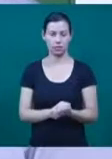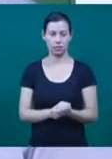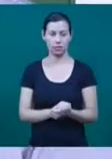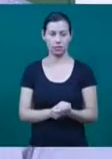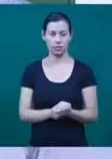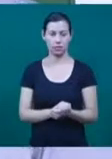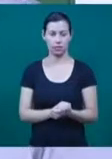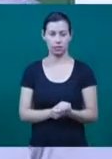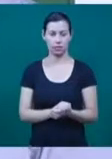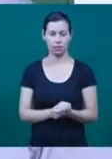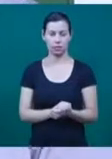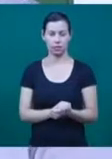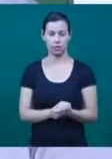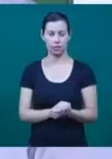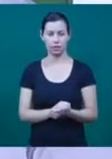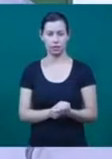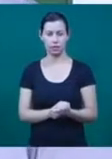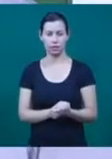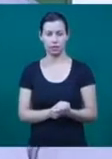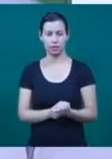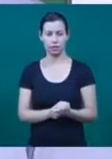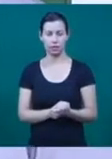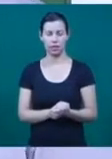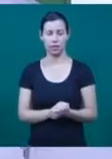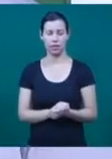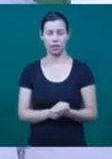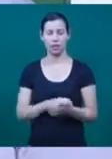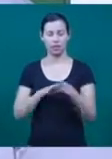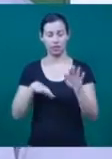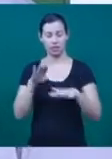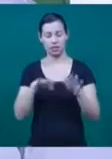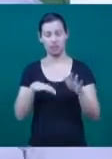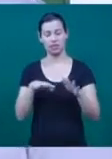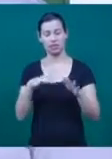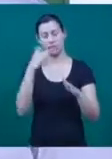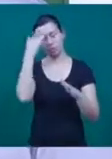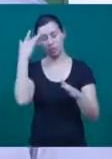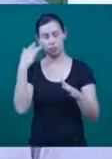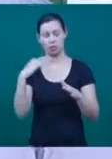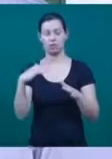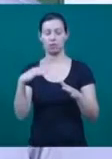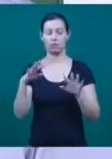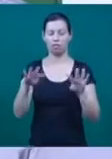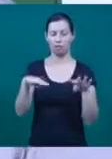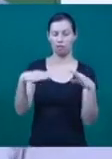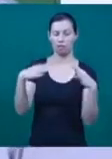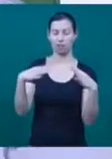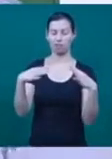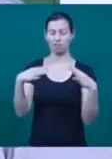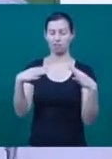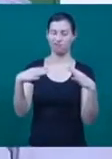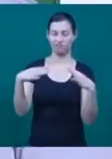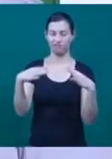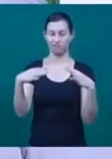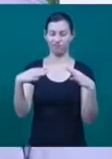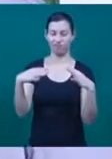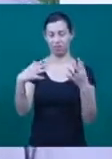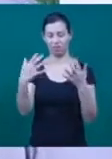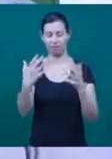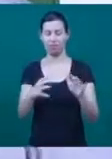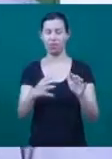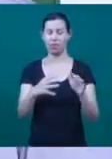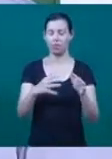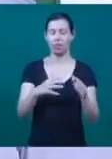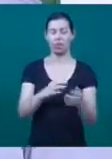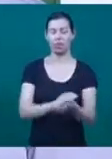desinteresse em relação ao outro é algo que vai afugentar as pessoas. As pessoas têm que se sentir motivadas e